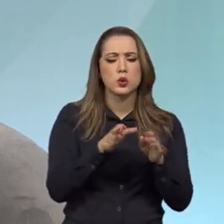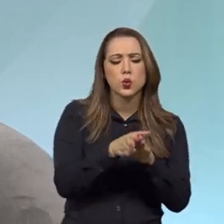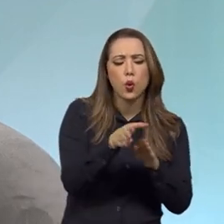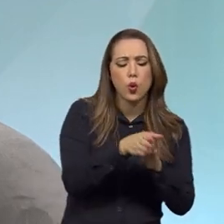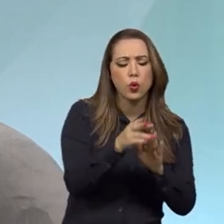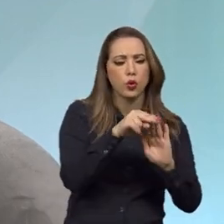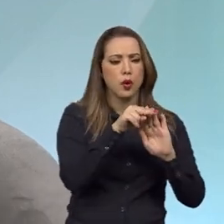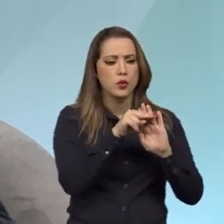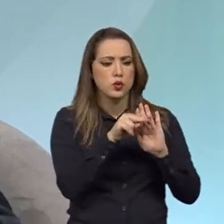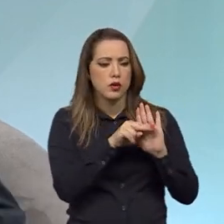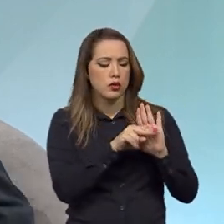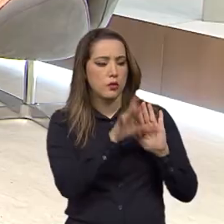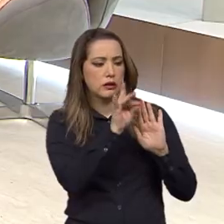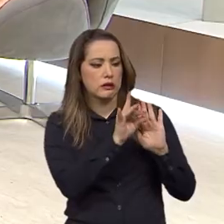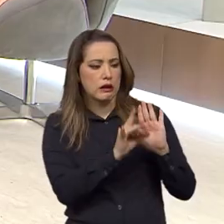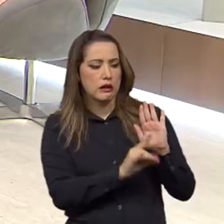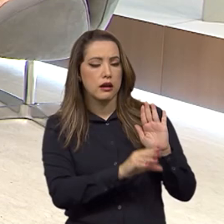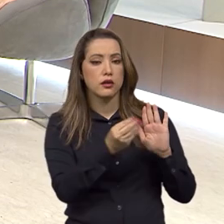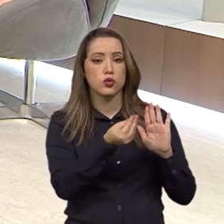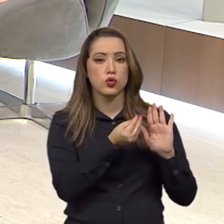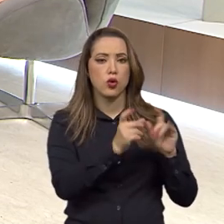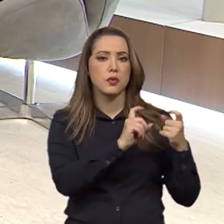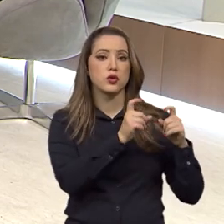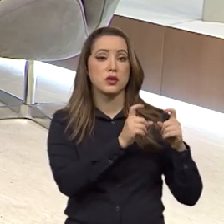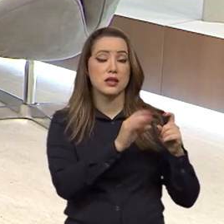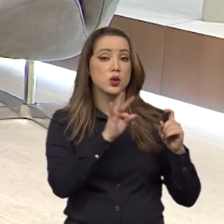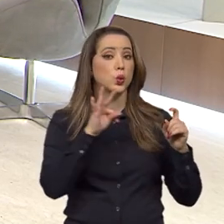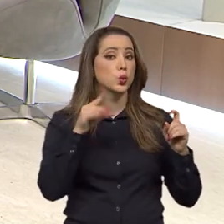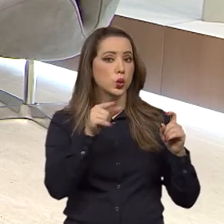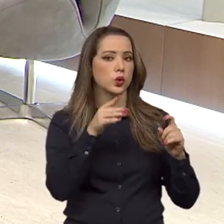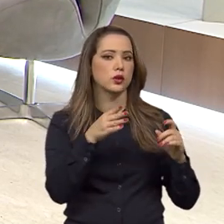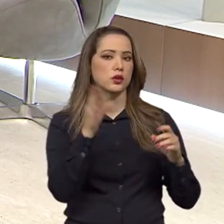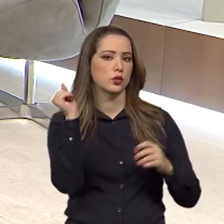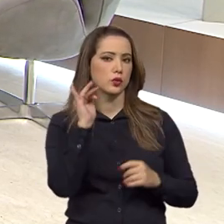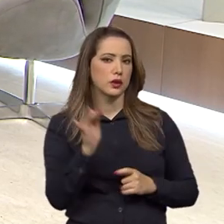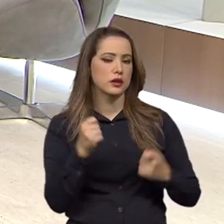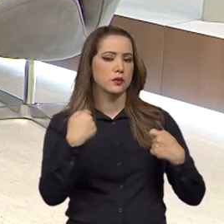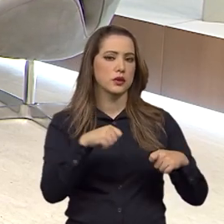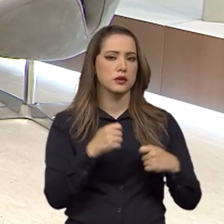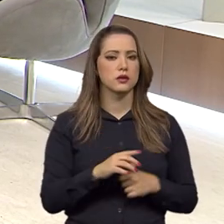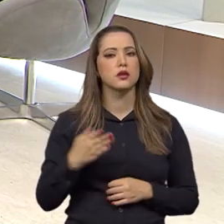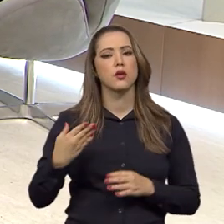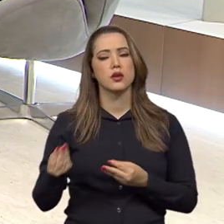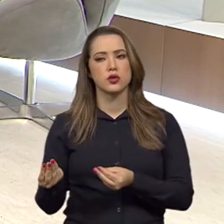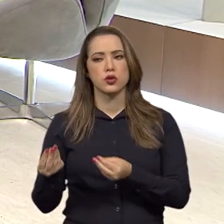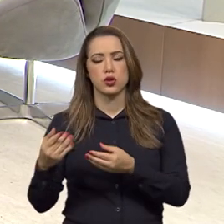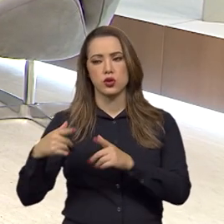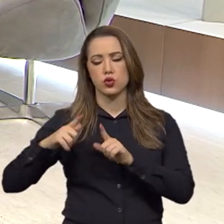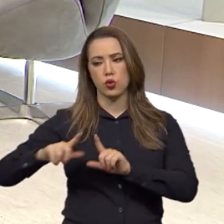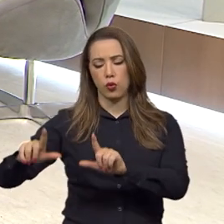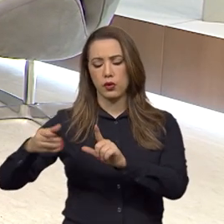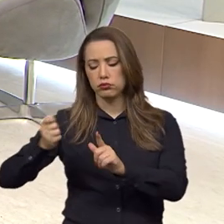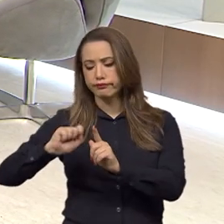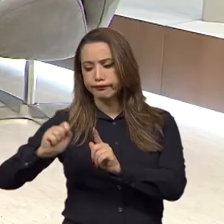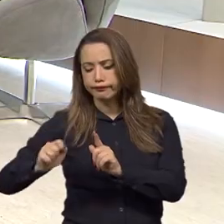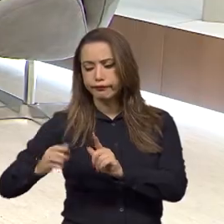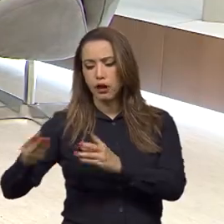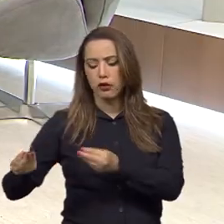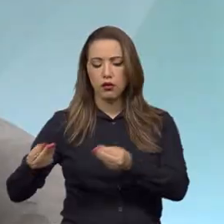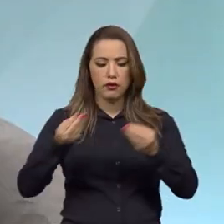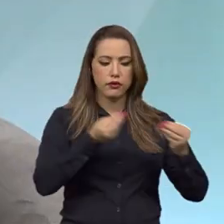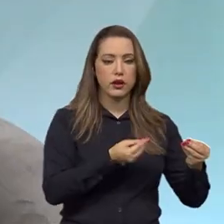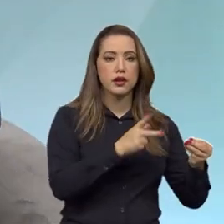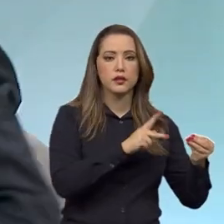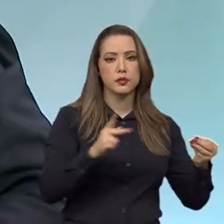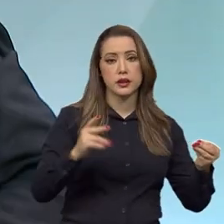normatização no âmbito da administração pública federal, a gente costuma levar esse parecer para o crivo do presidente da República. E, quando ele assina,